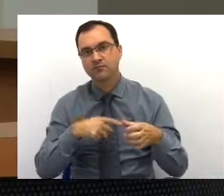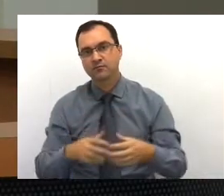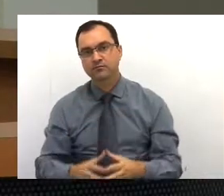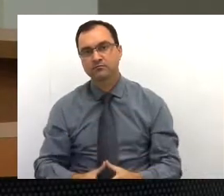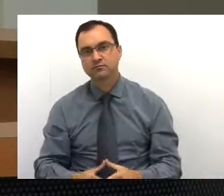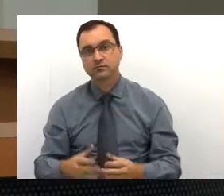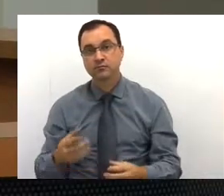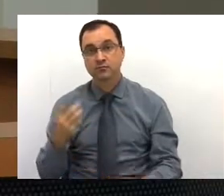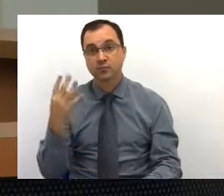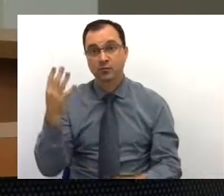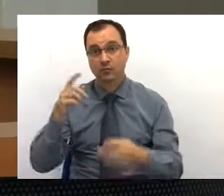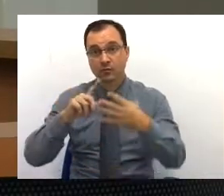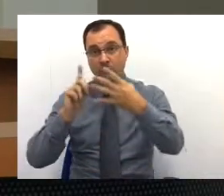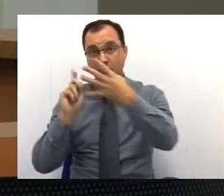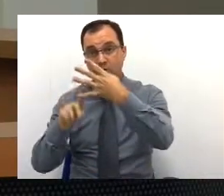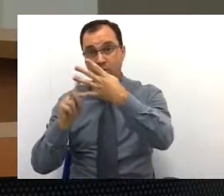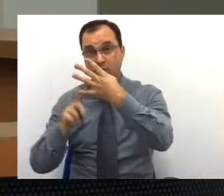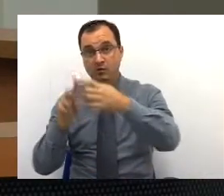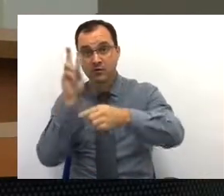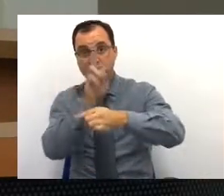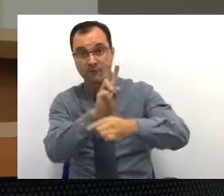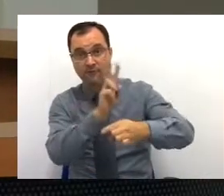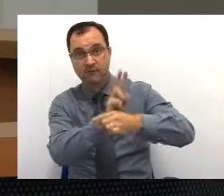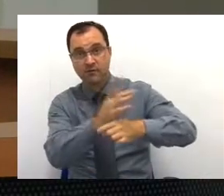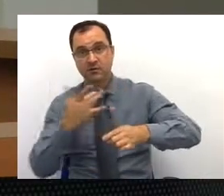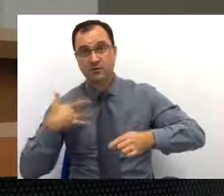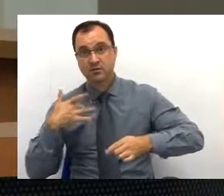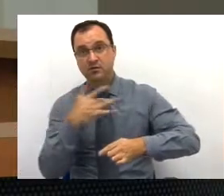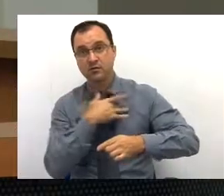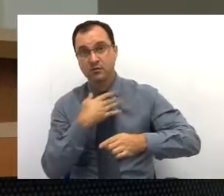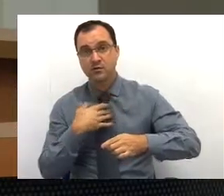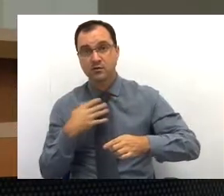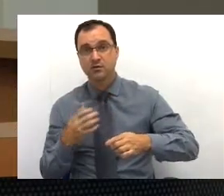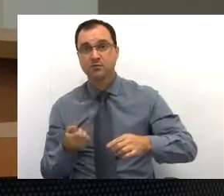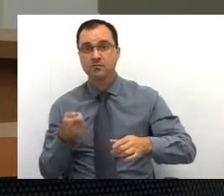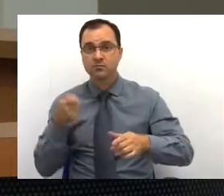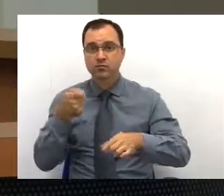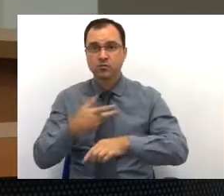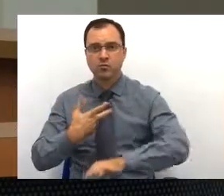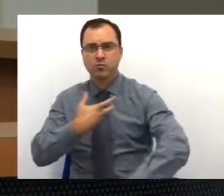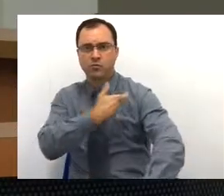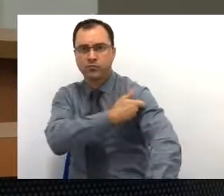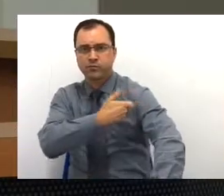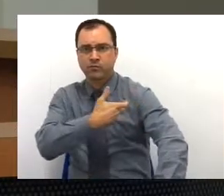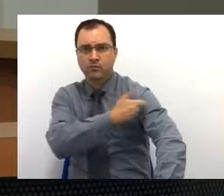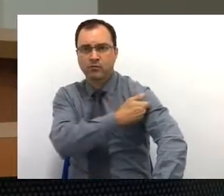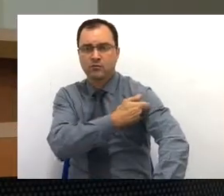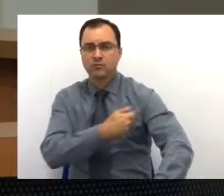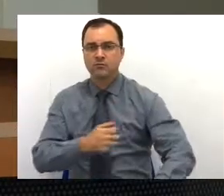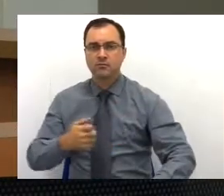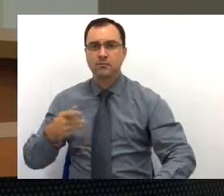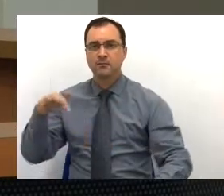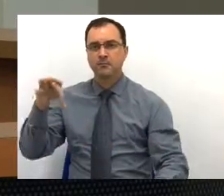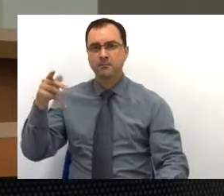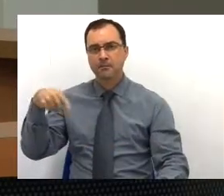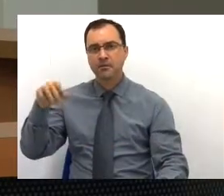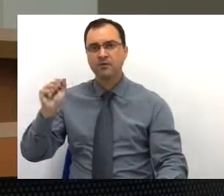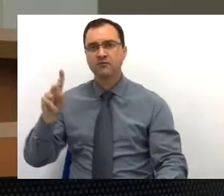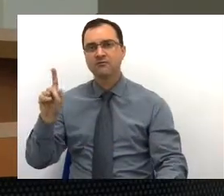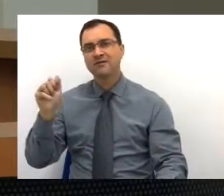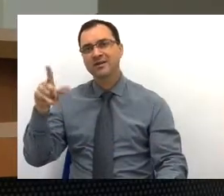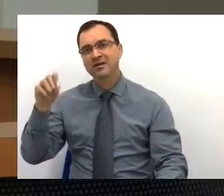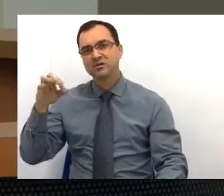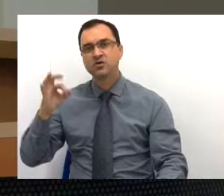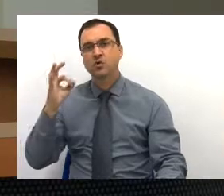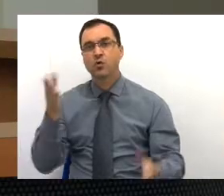O quarto programa, Vigilância em Saúde. A cobertura de vacina pentavalente. Hoje, índice é zero.